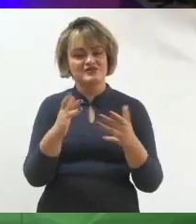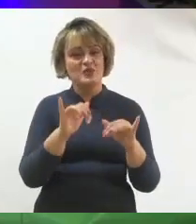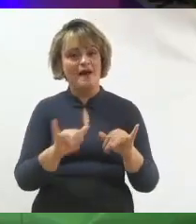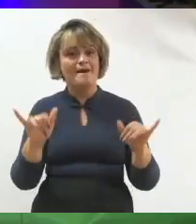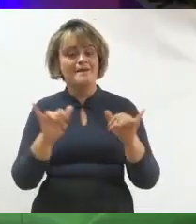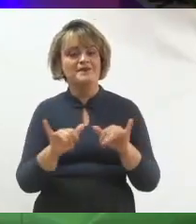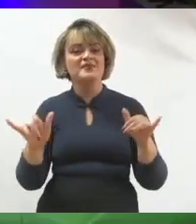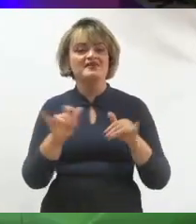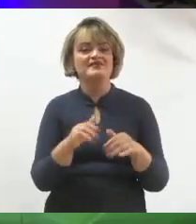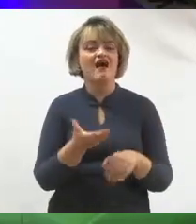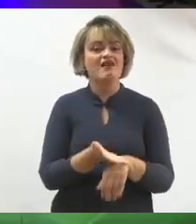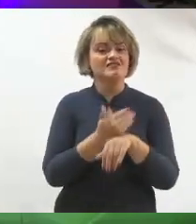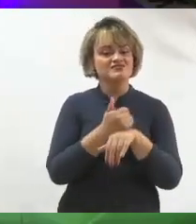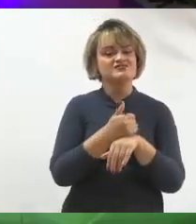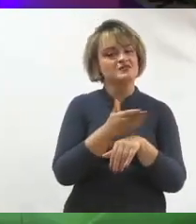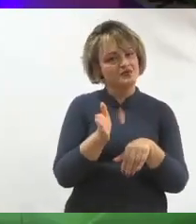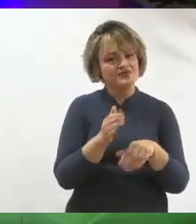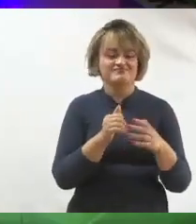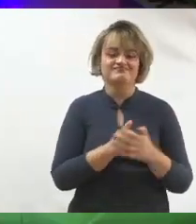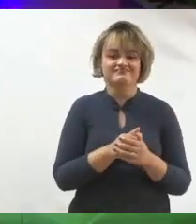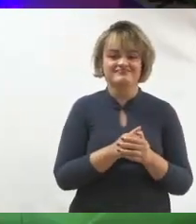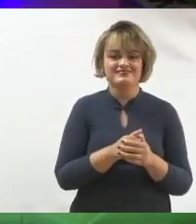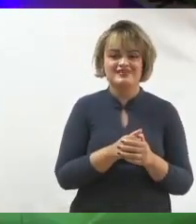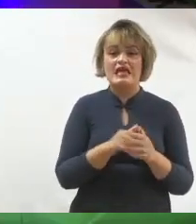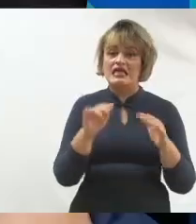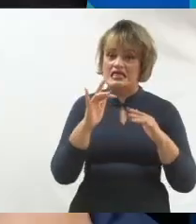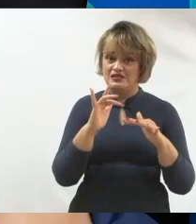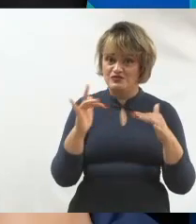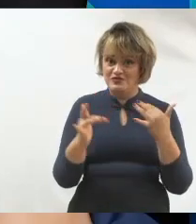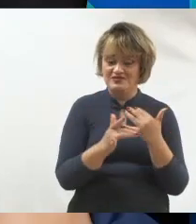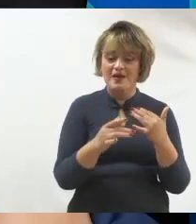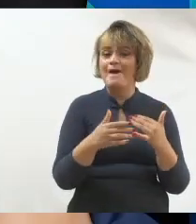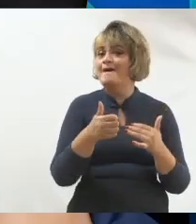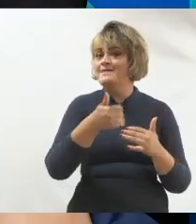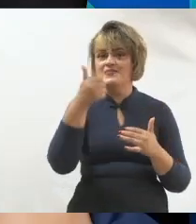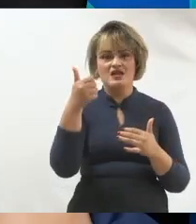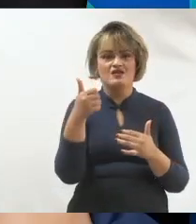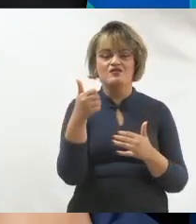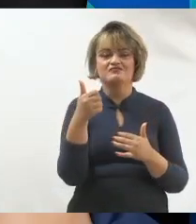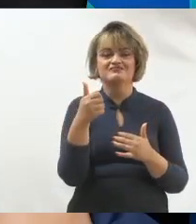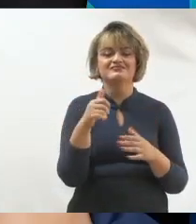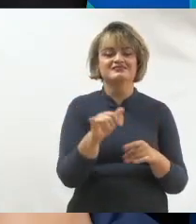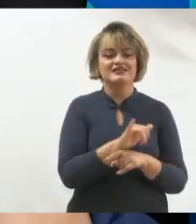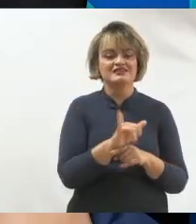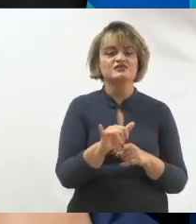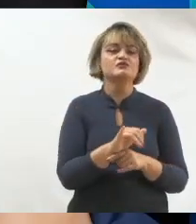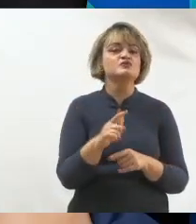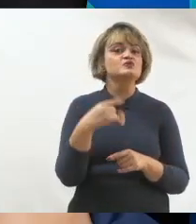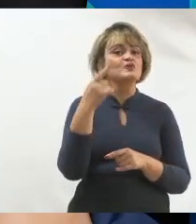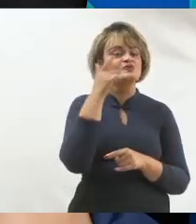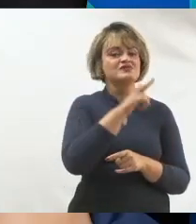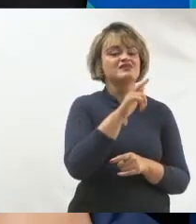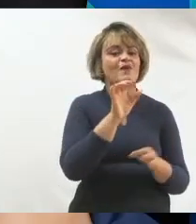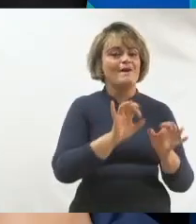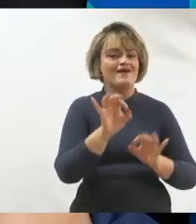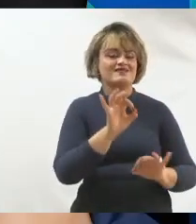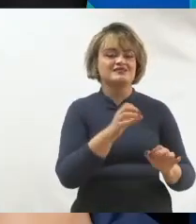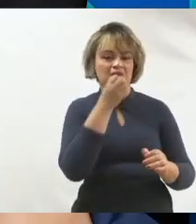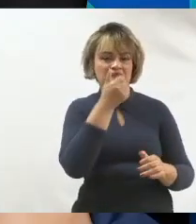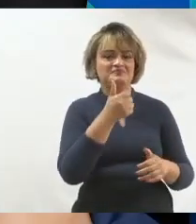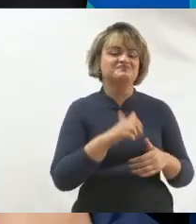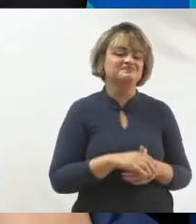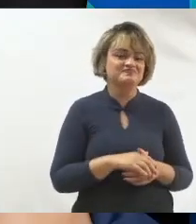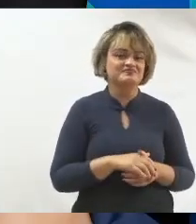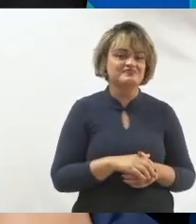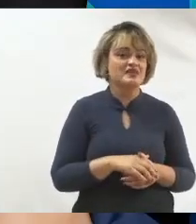campanha e na sua pré-campanha. Porque rede social é a maior ferramenta que a gente tem pra usar na pré-campanha também.